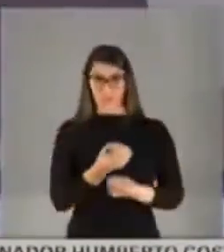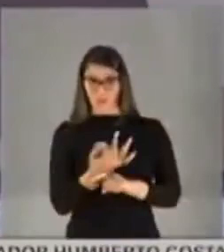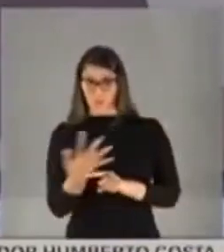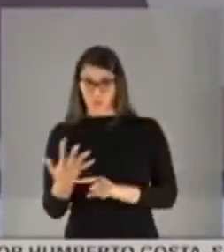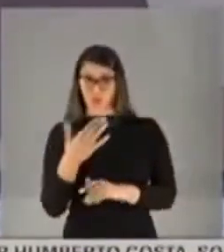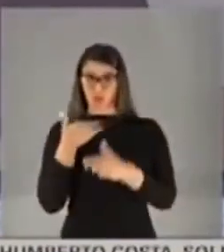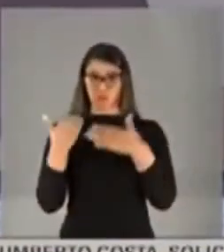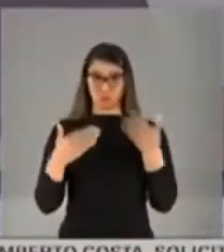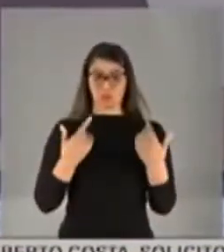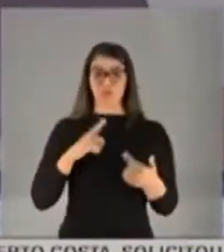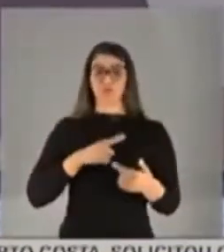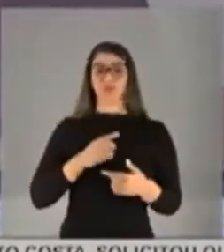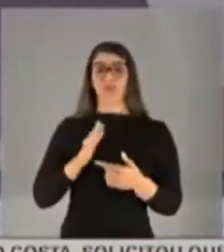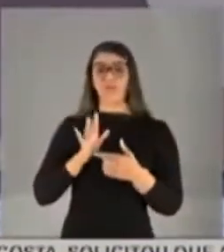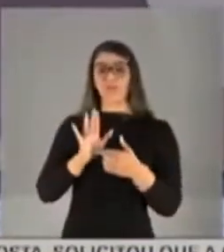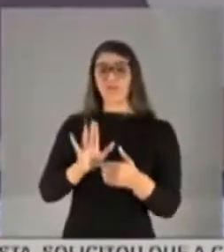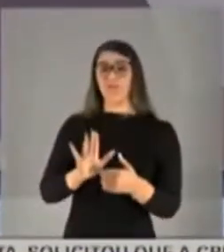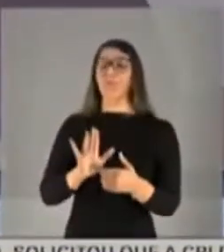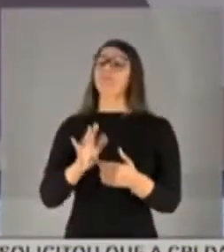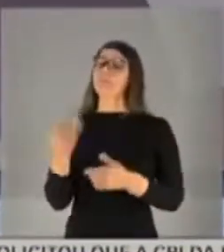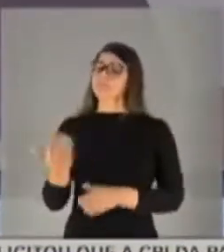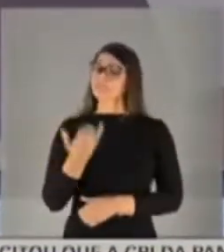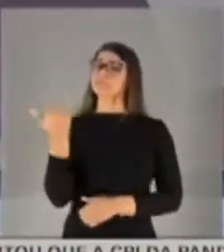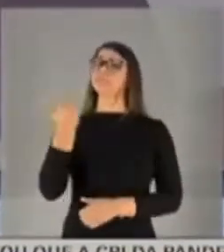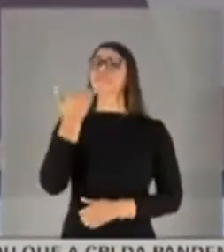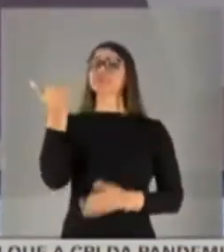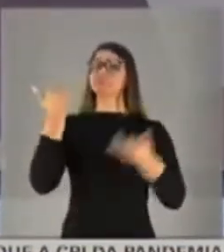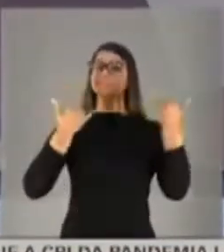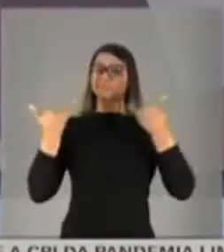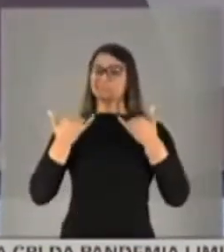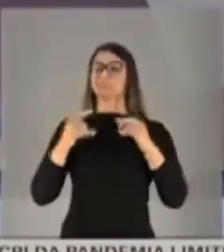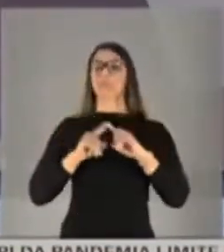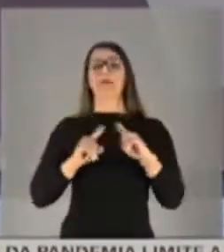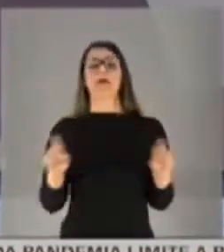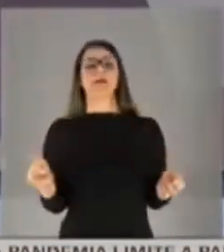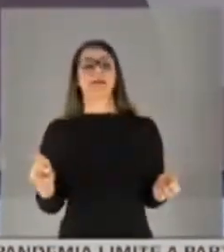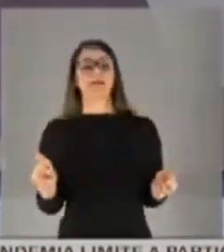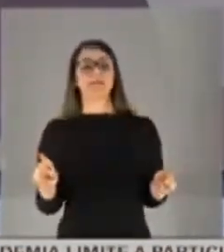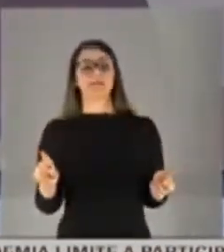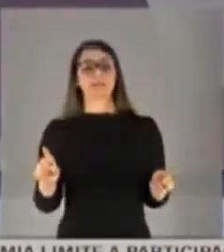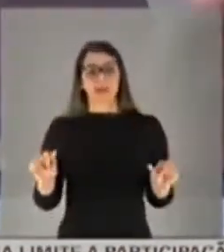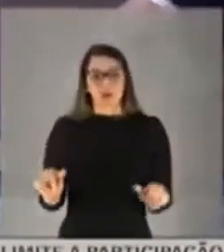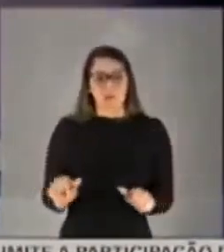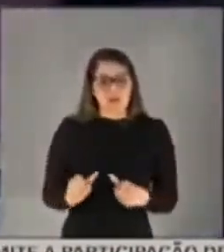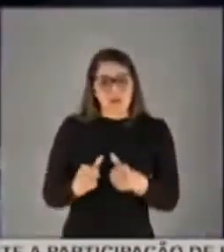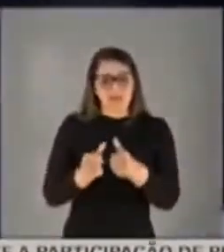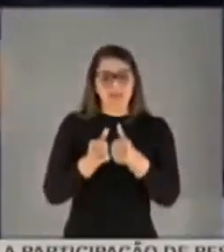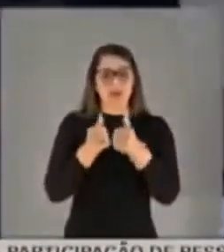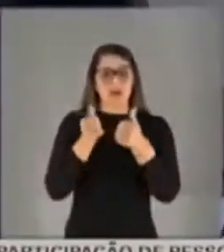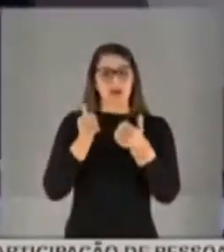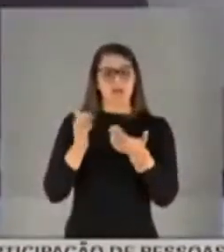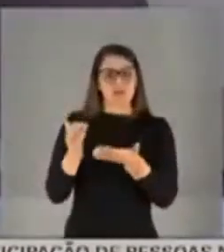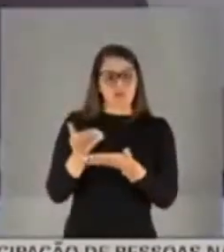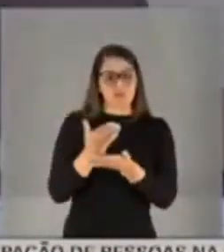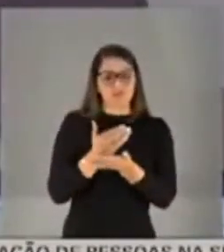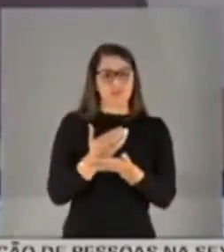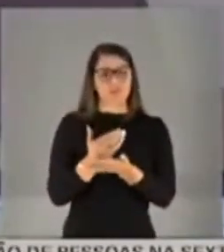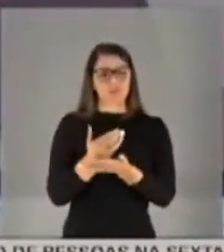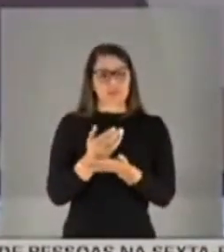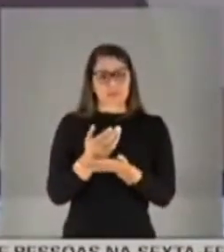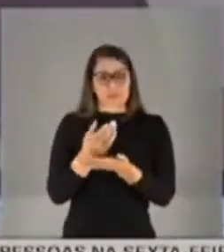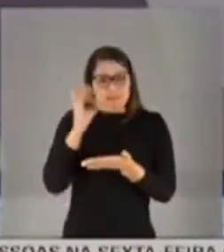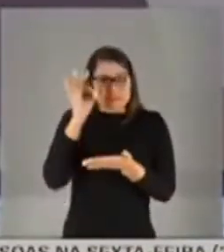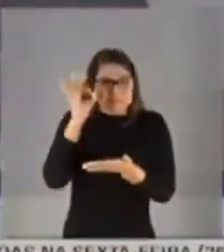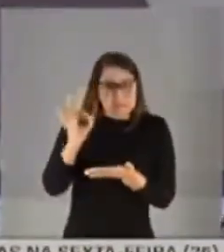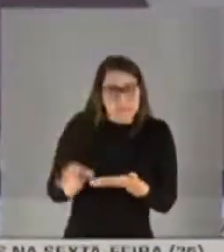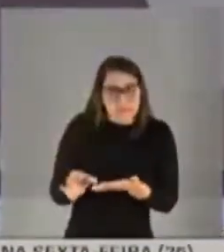traz informações importantes, mais a qualidade do dado, a precisão do